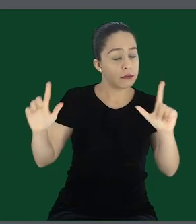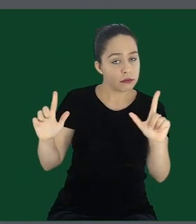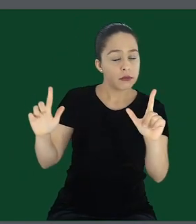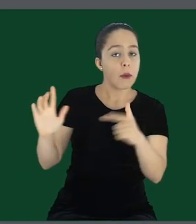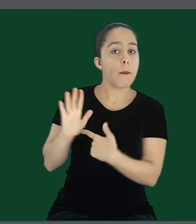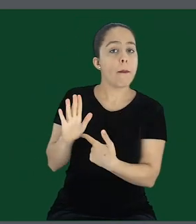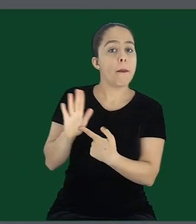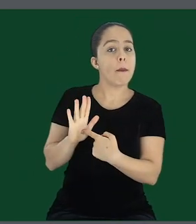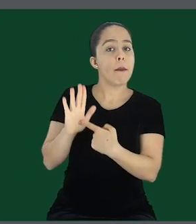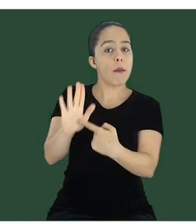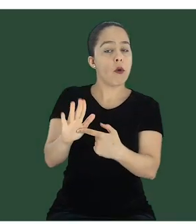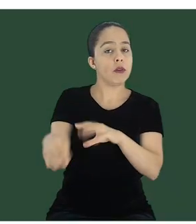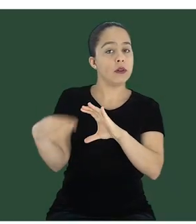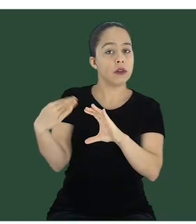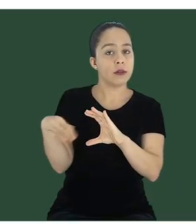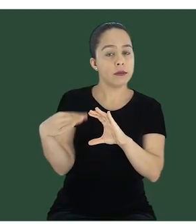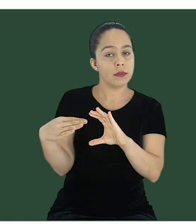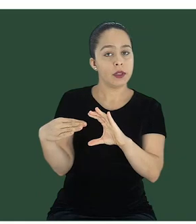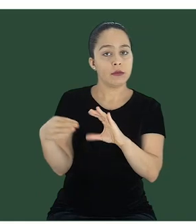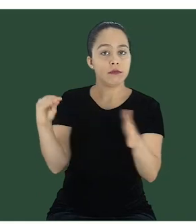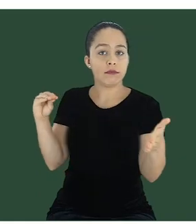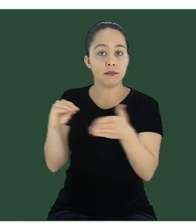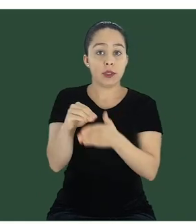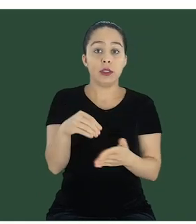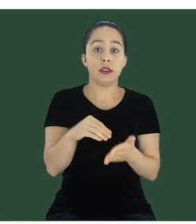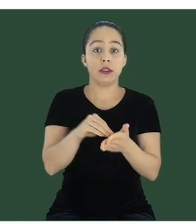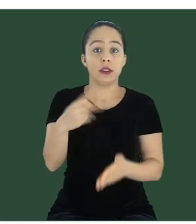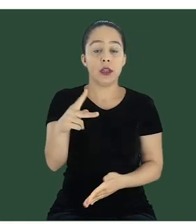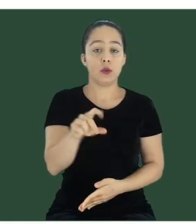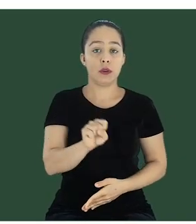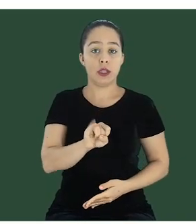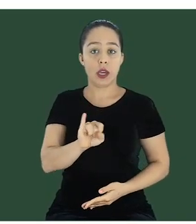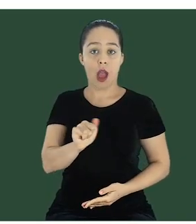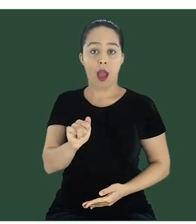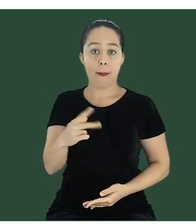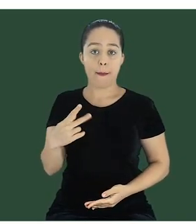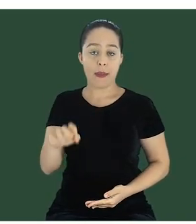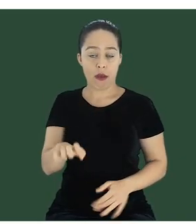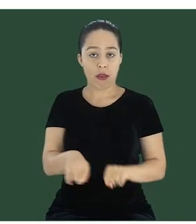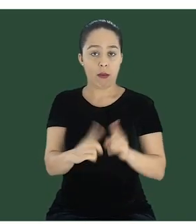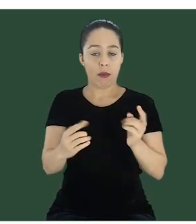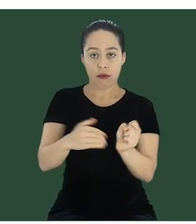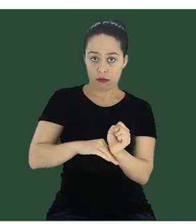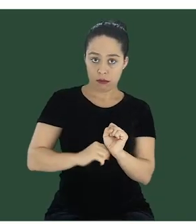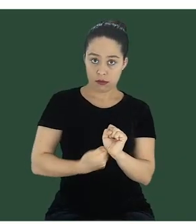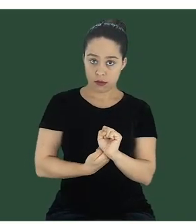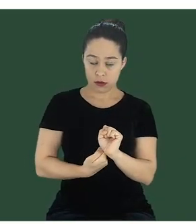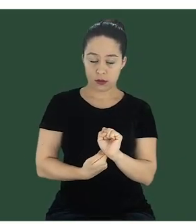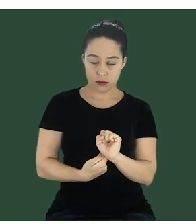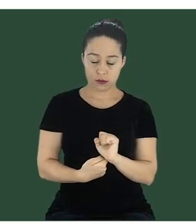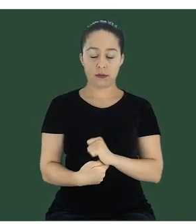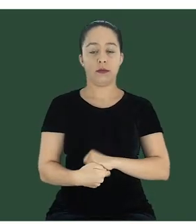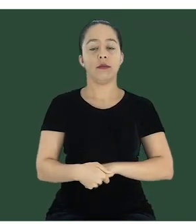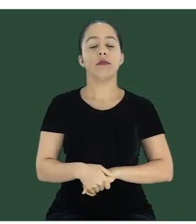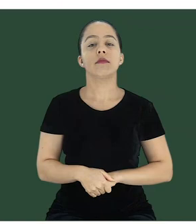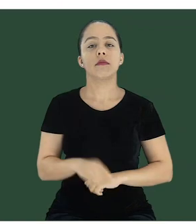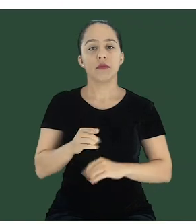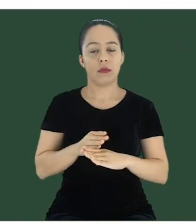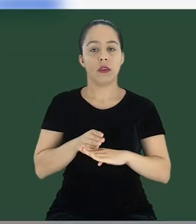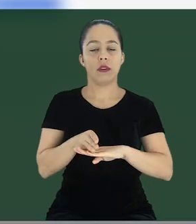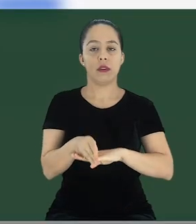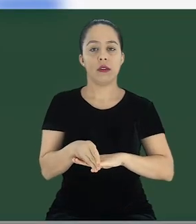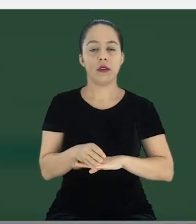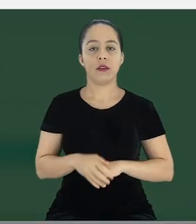e vai abrir a página do webmail. Aqui, você vai colocar seu CIAP, sua senha, vai entrar,